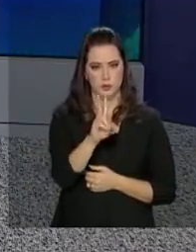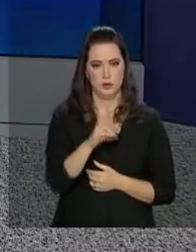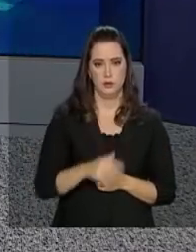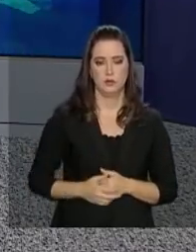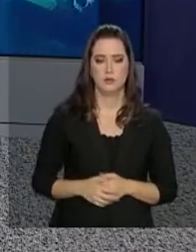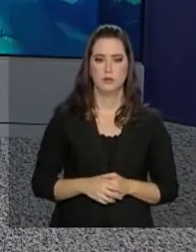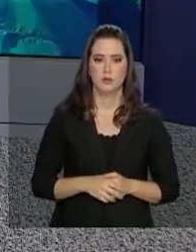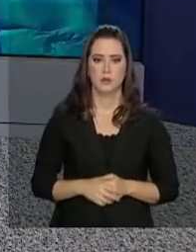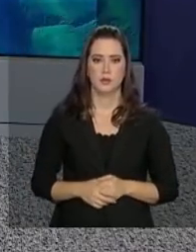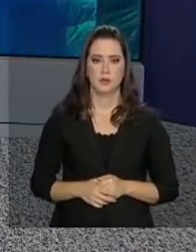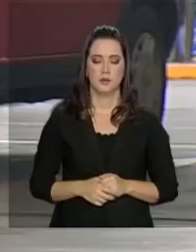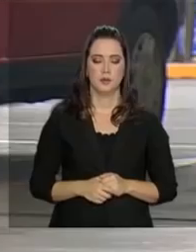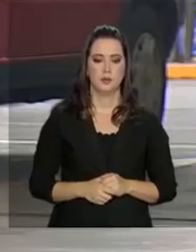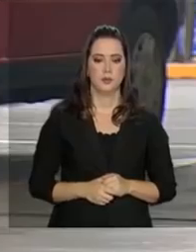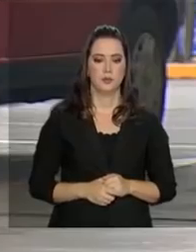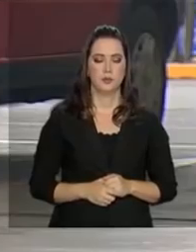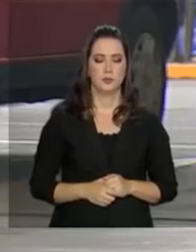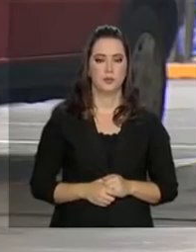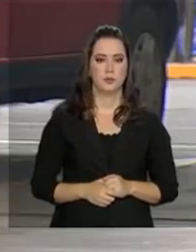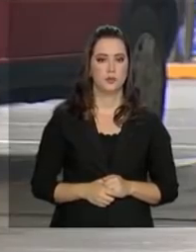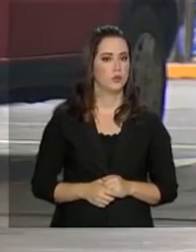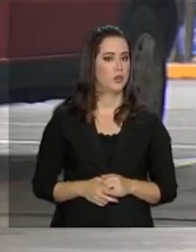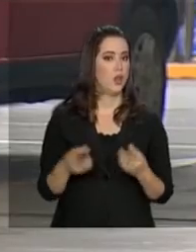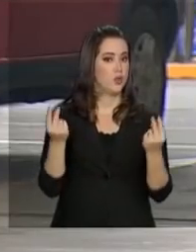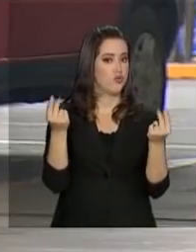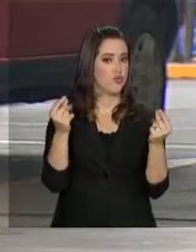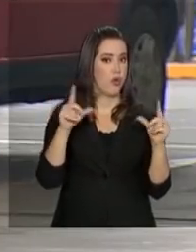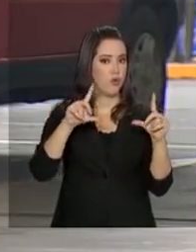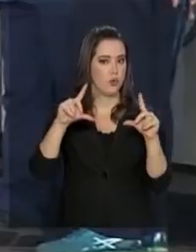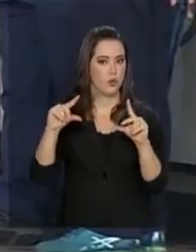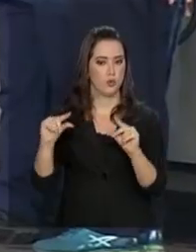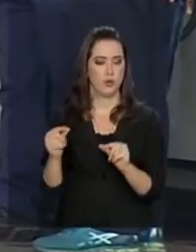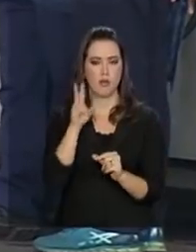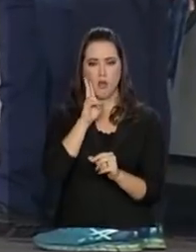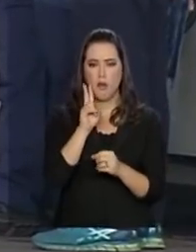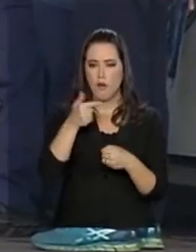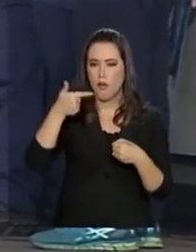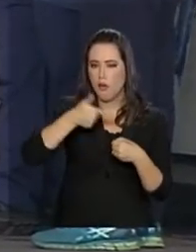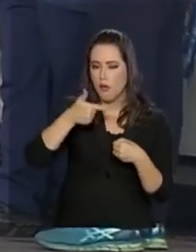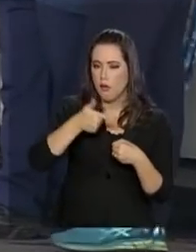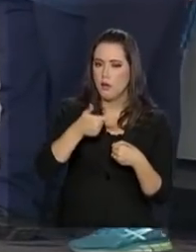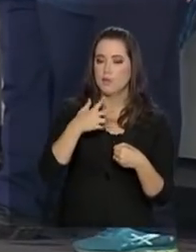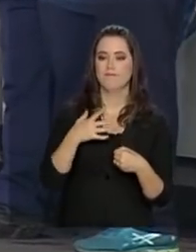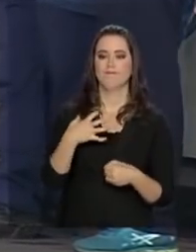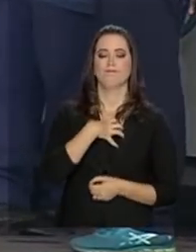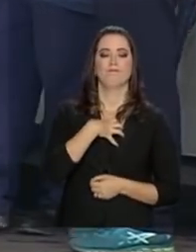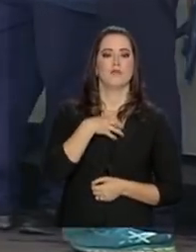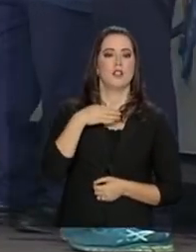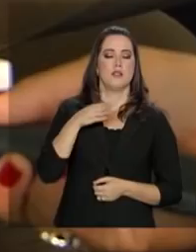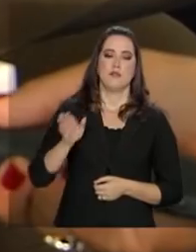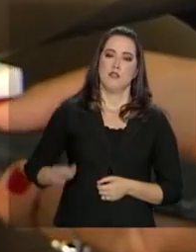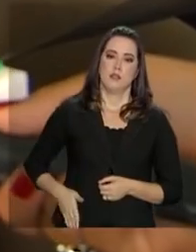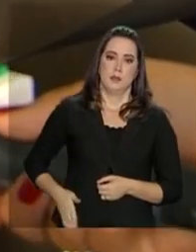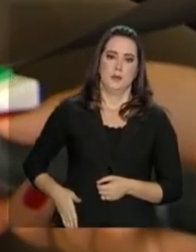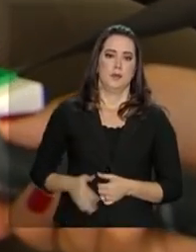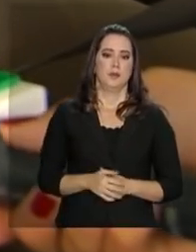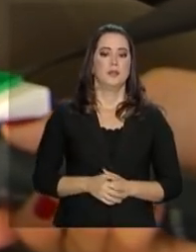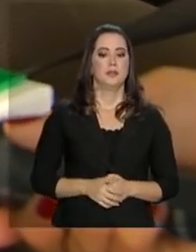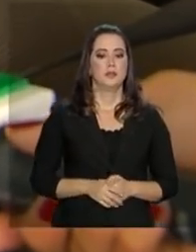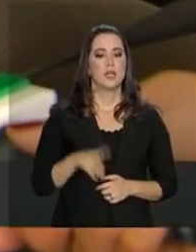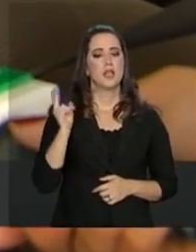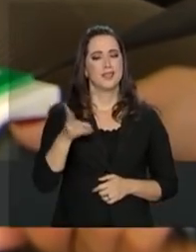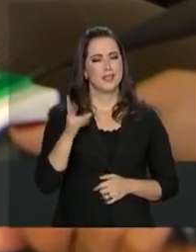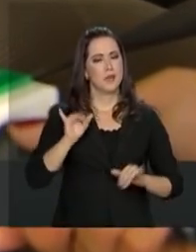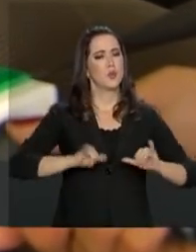de Márcia Fernandes. Redução do preço vista nas bombas e sentida no bolso. A gente vinha